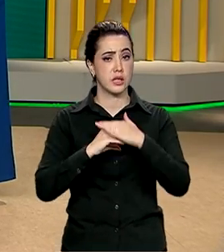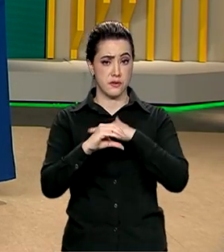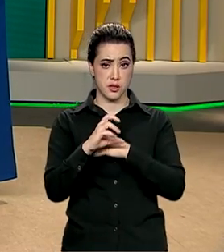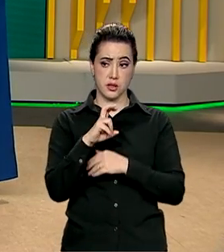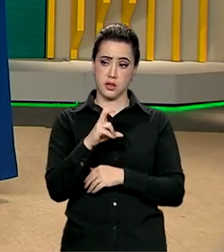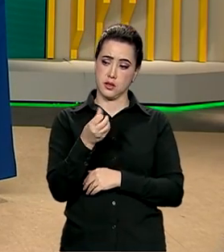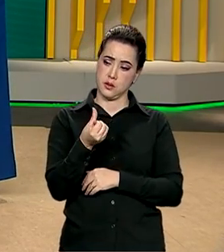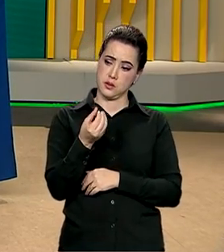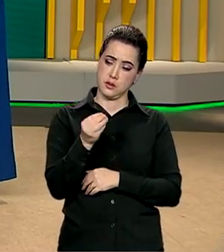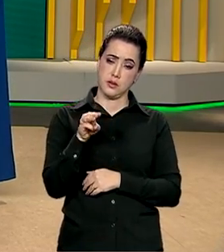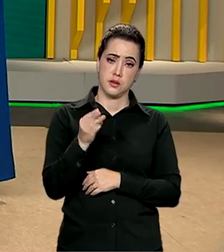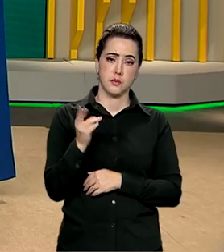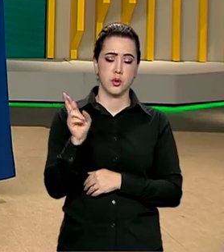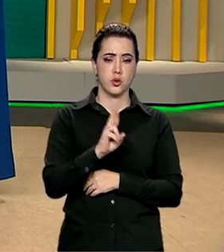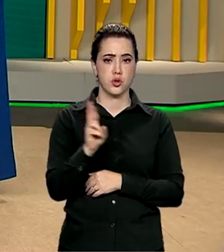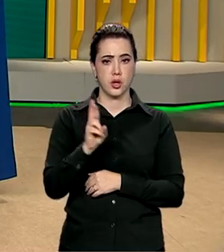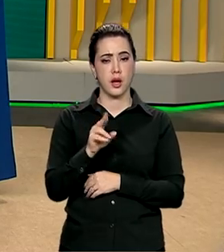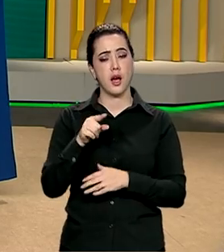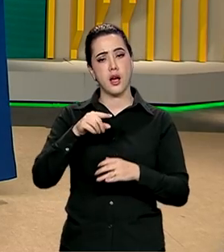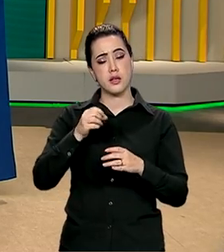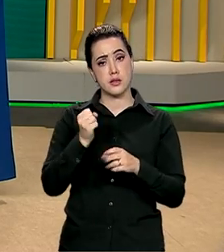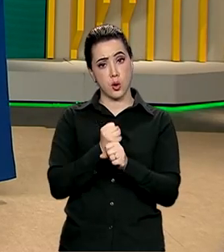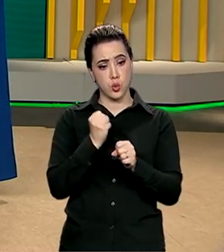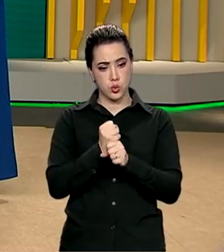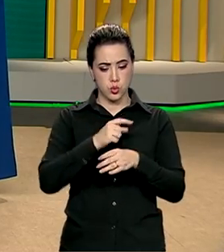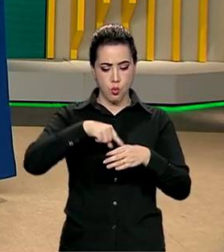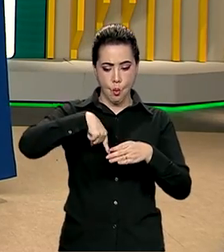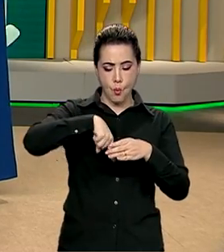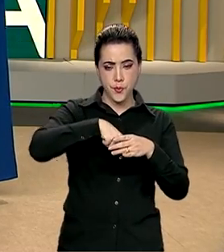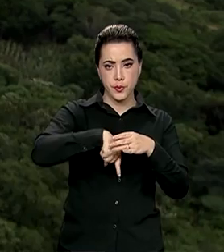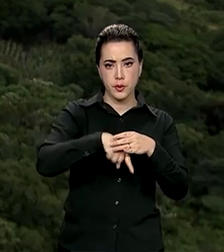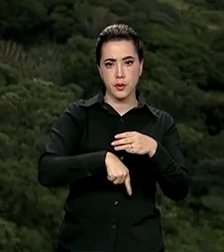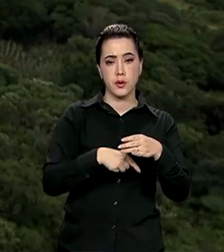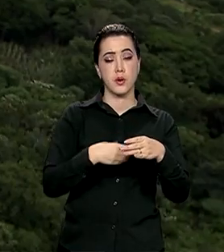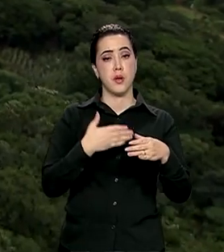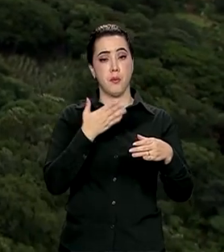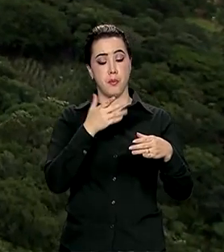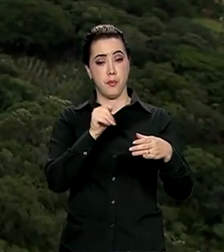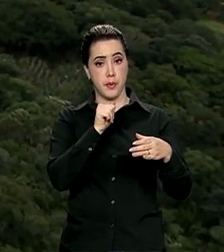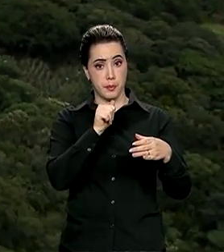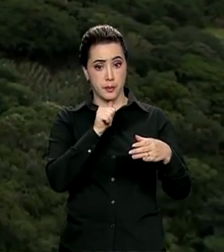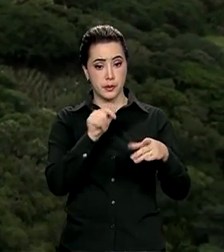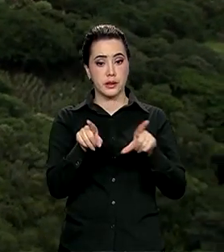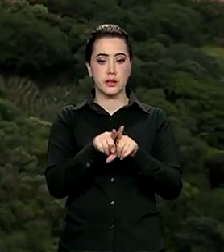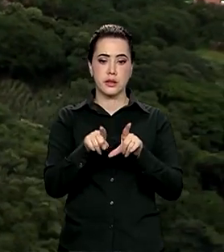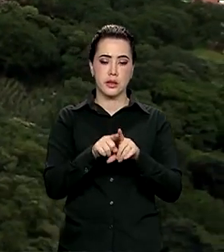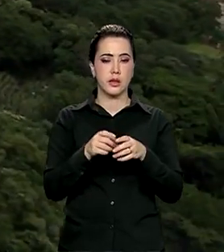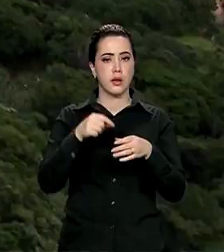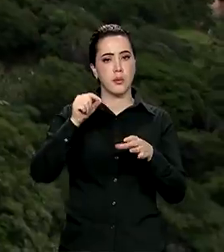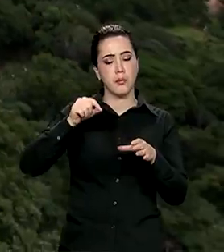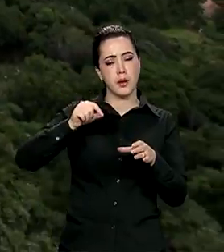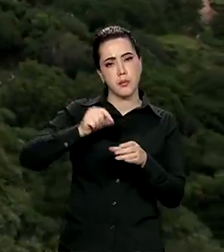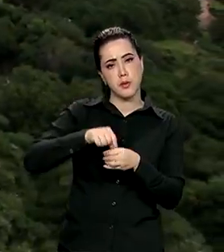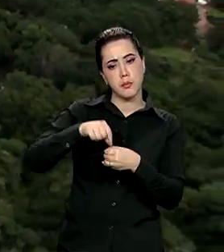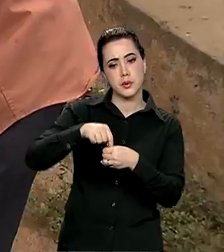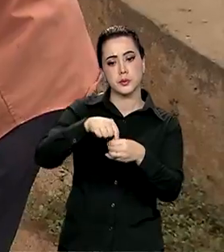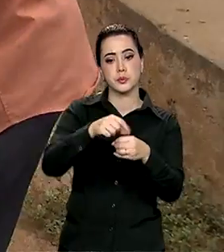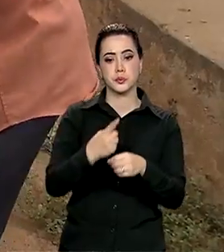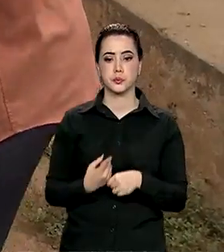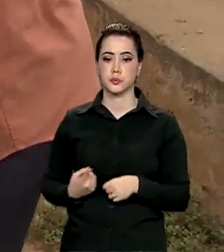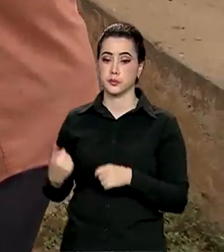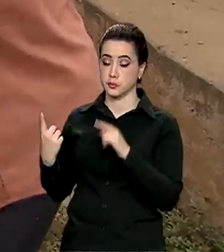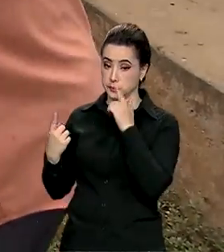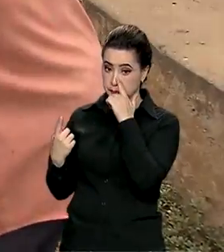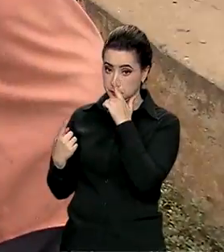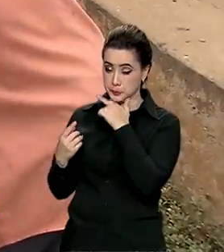construção de cisternas para o consumo humano e produção de alimentos. Na comunidade de Catolé do Mosquito,